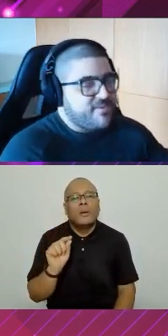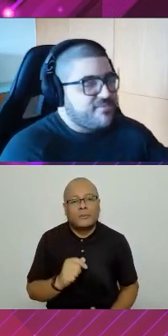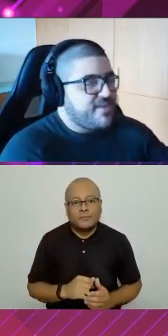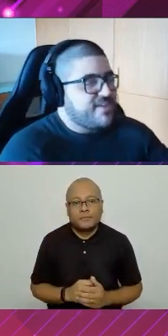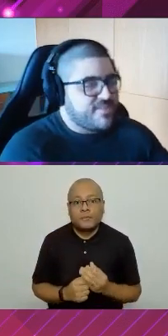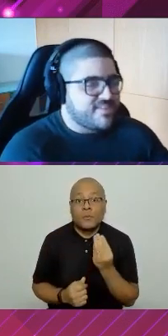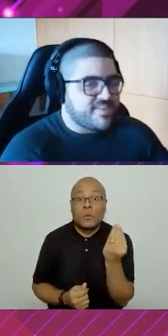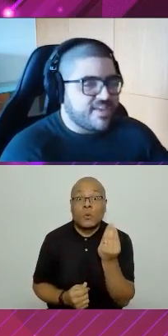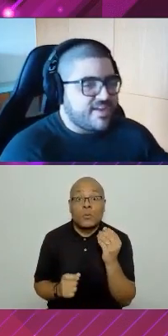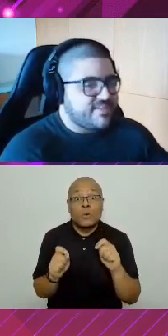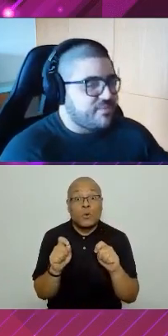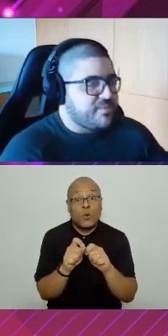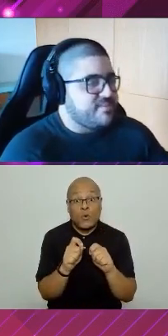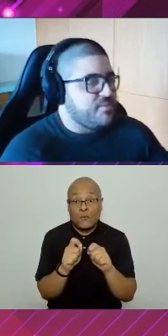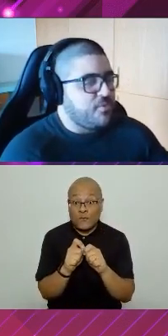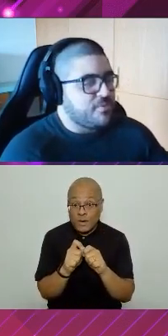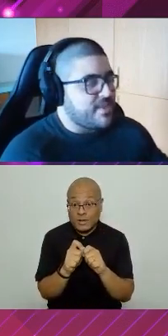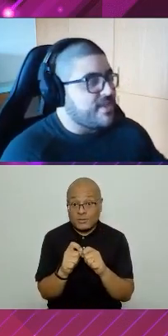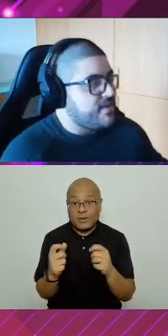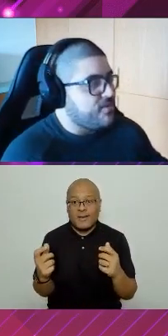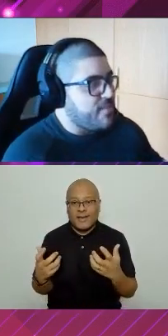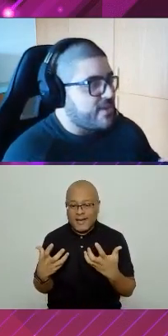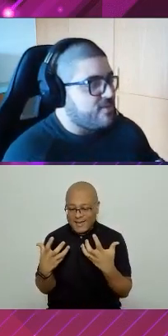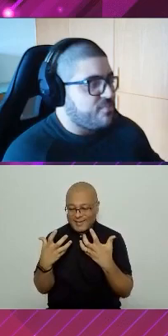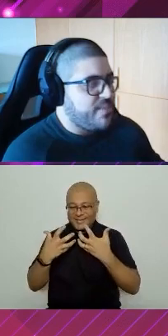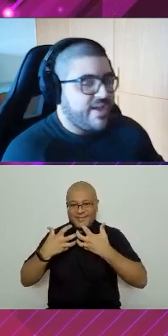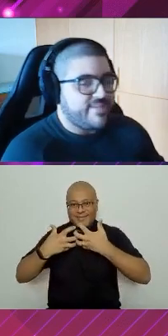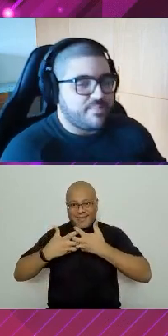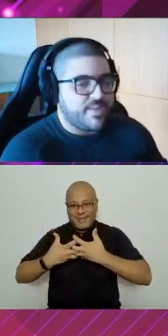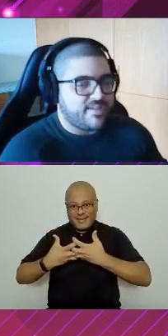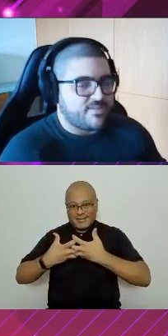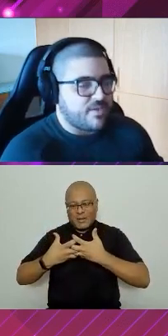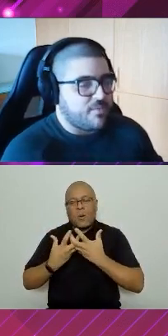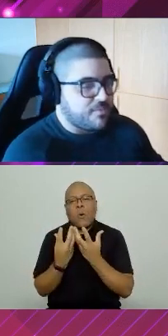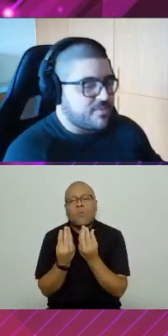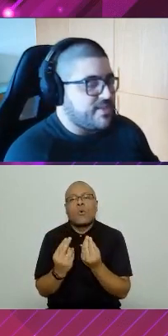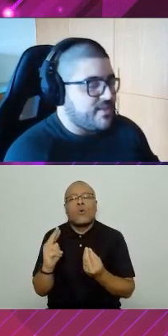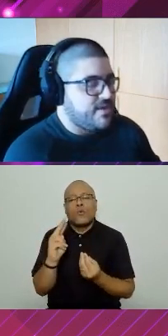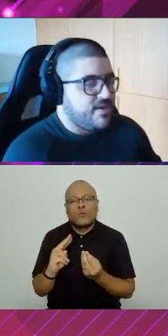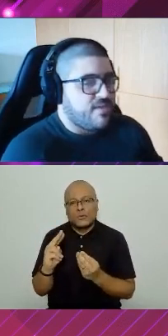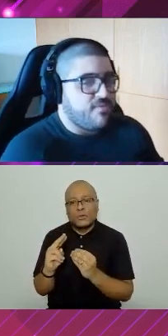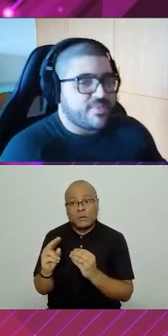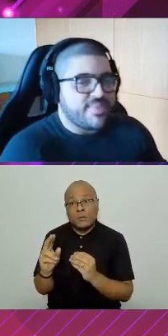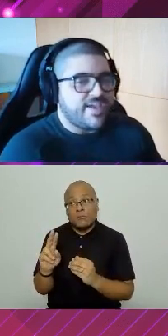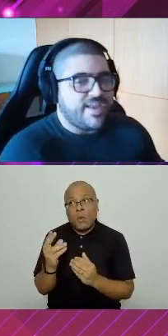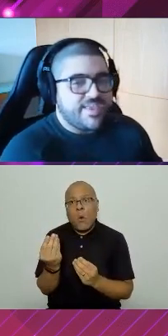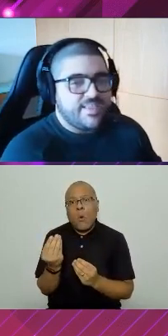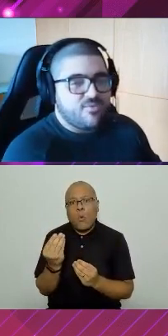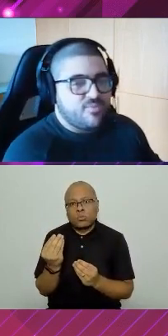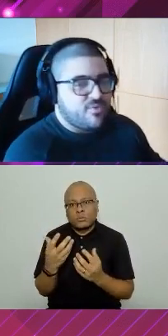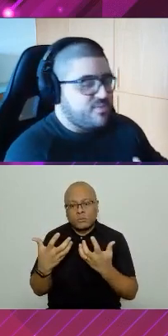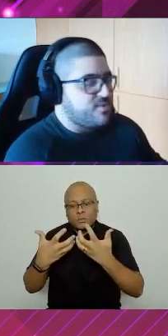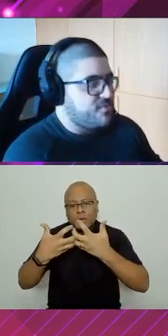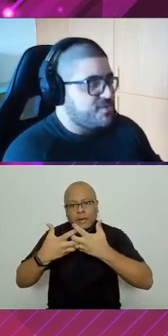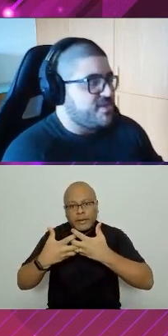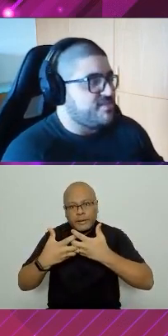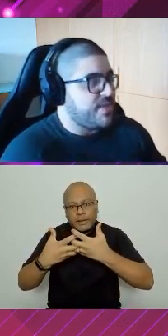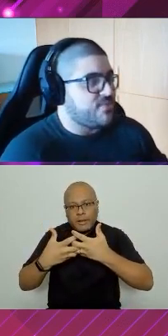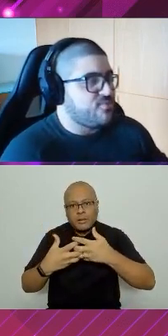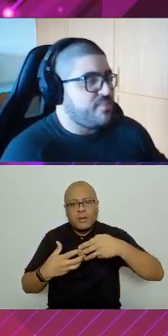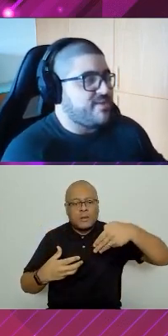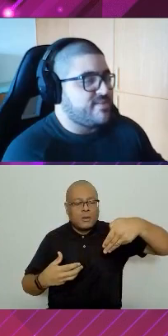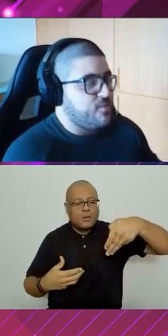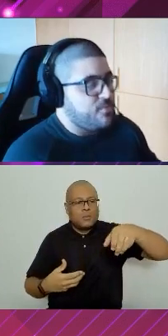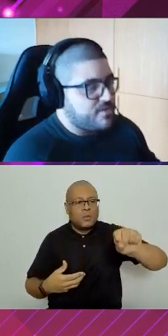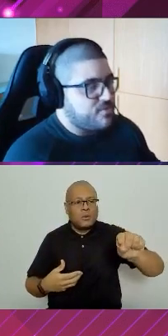Como é que eu faço essa integração desse meu container? Como é que eu vou pegar essa aplicação que é um container e vou integrar ele com meus micro front-ends